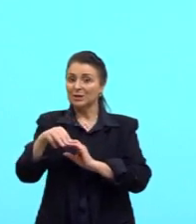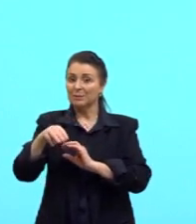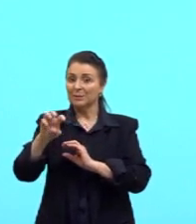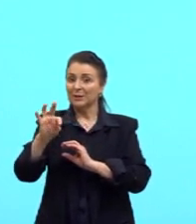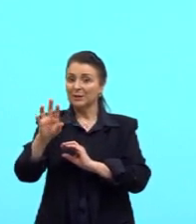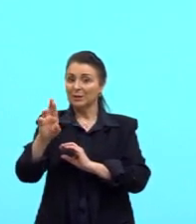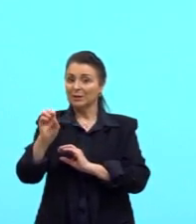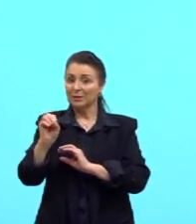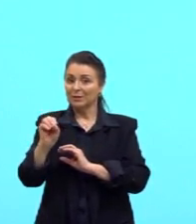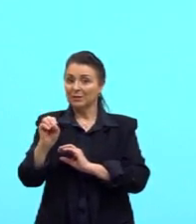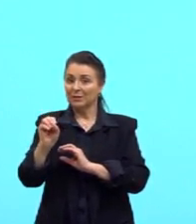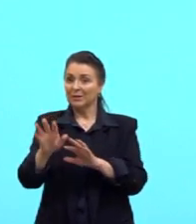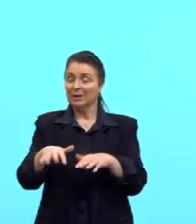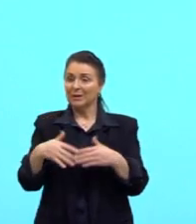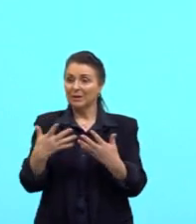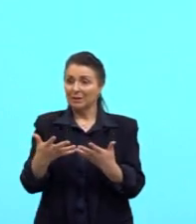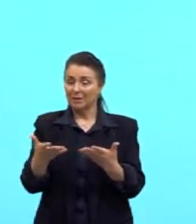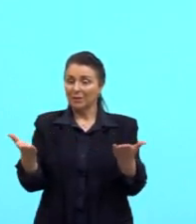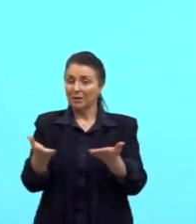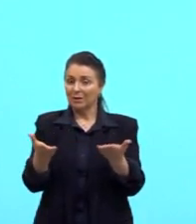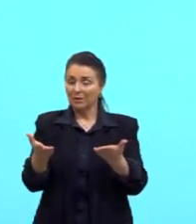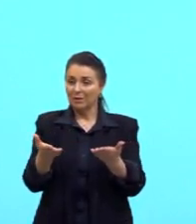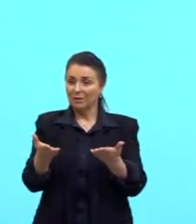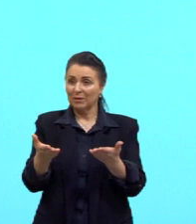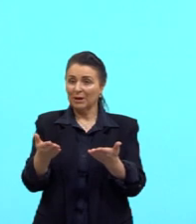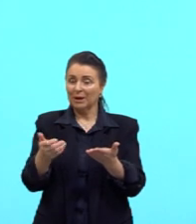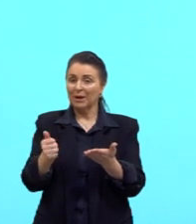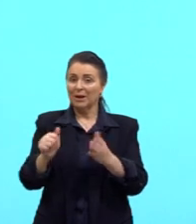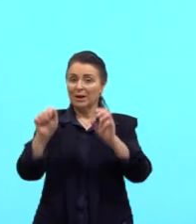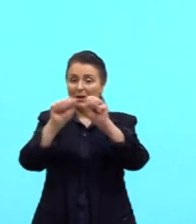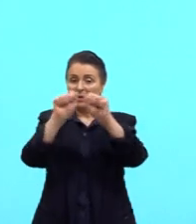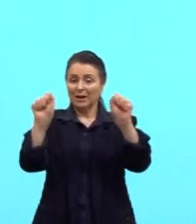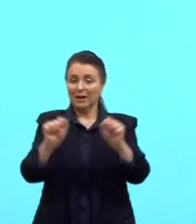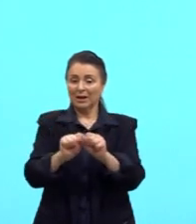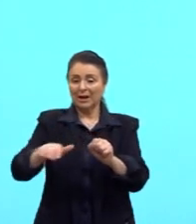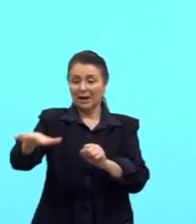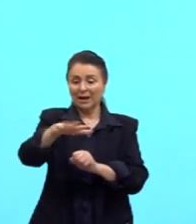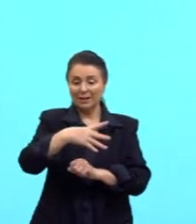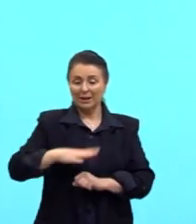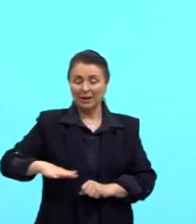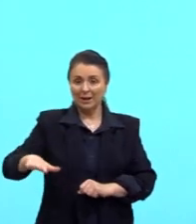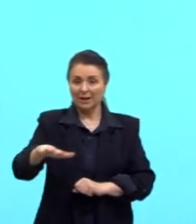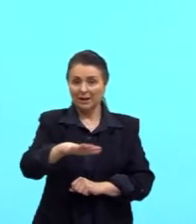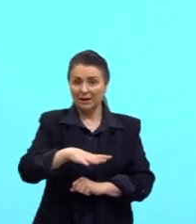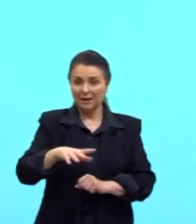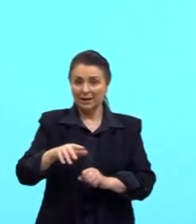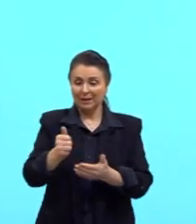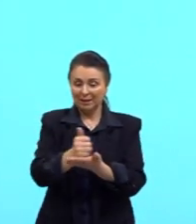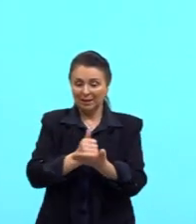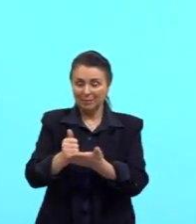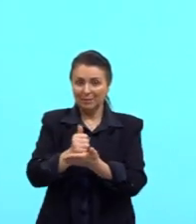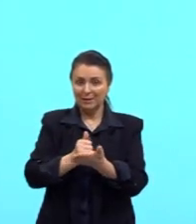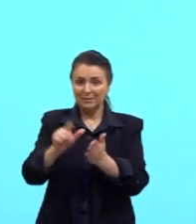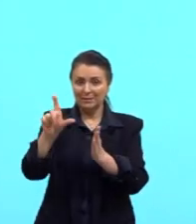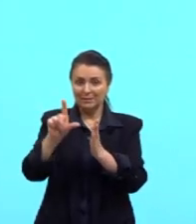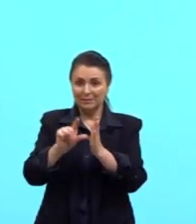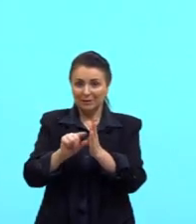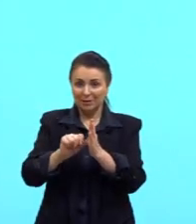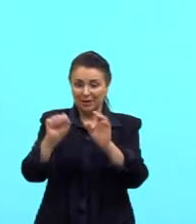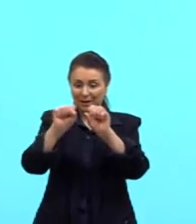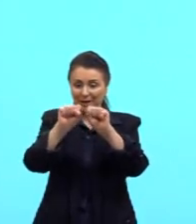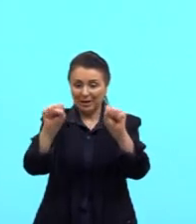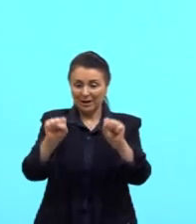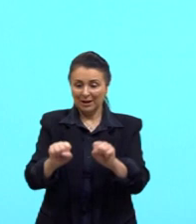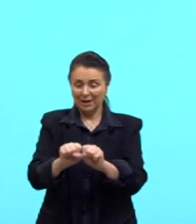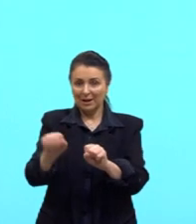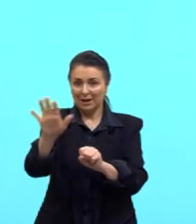Nós buscamos, gente, determinar a área do pátio. Então, a área da base menor. Essa área ali que